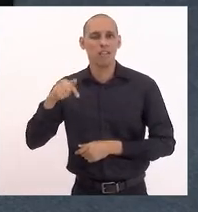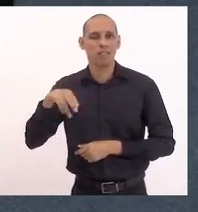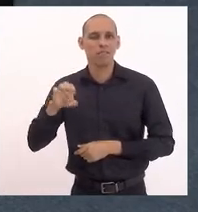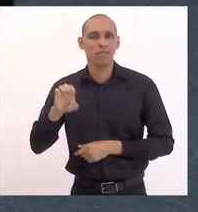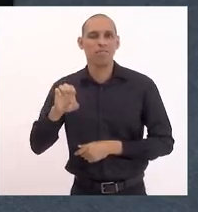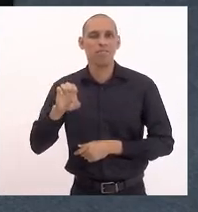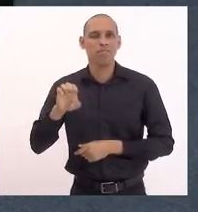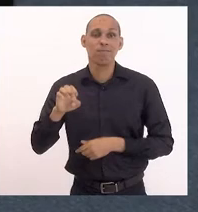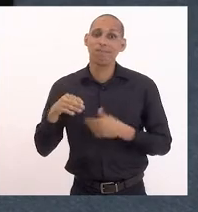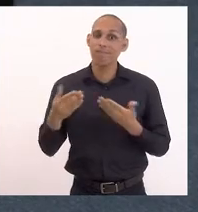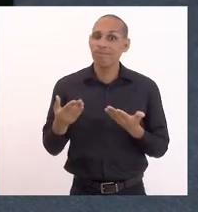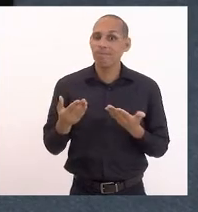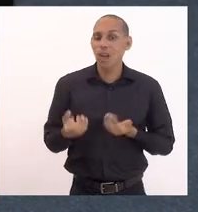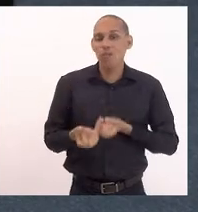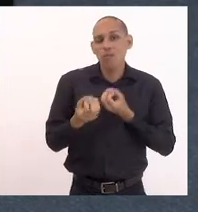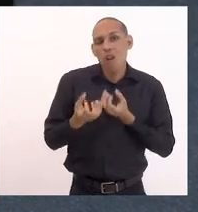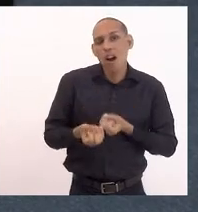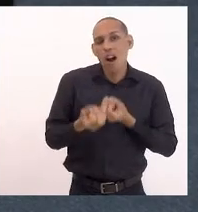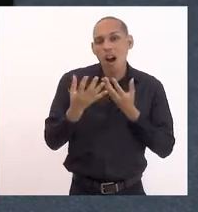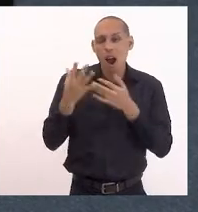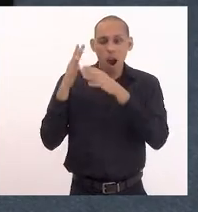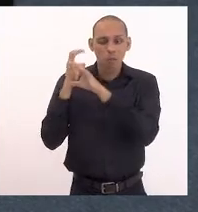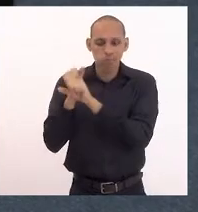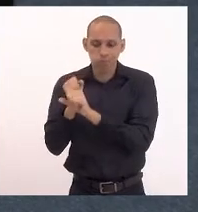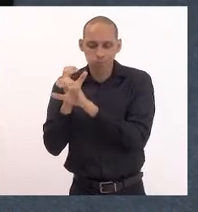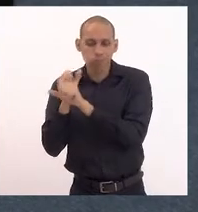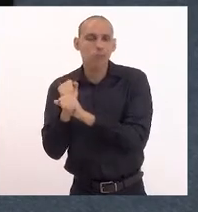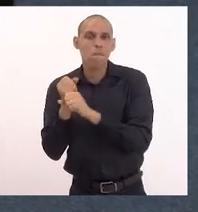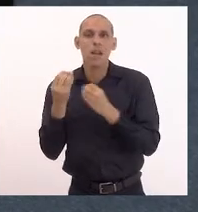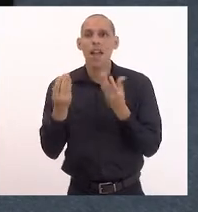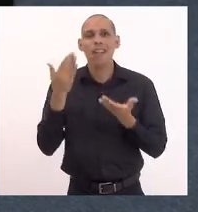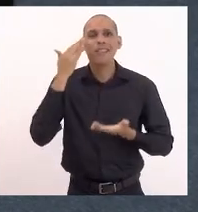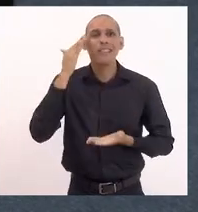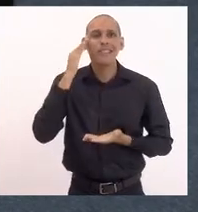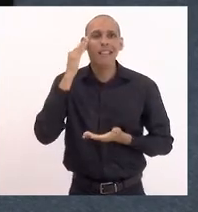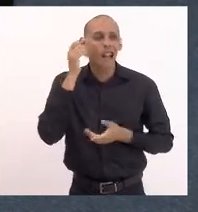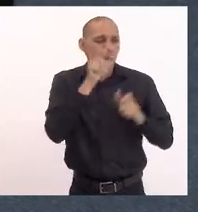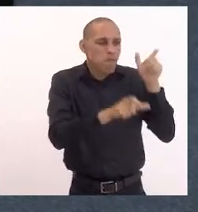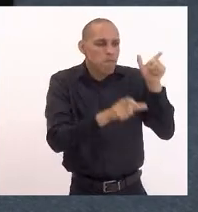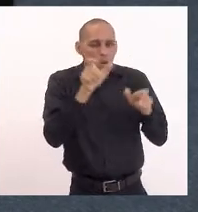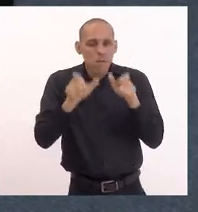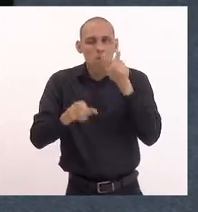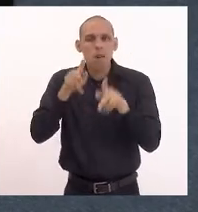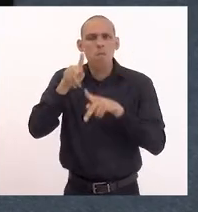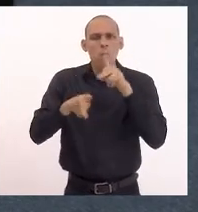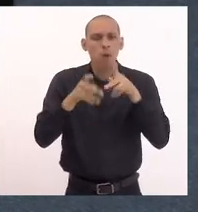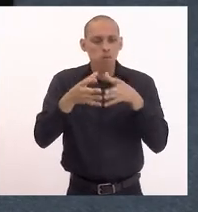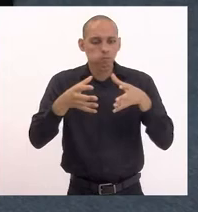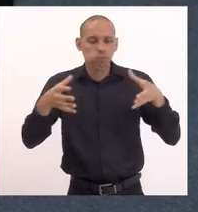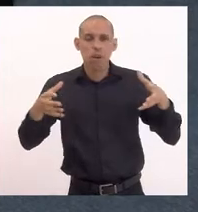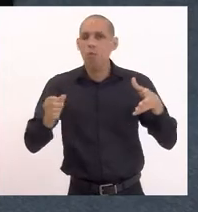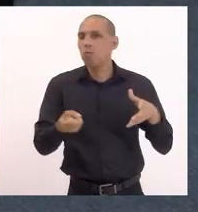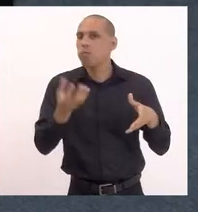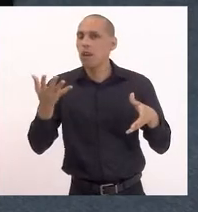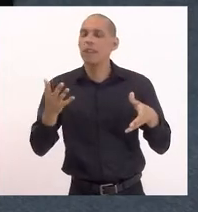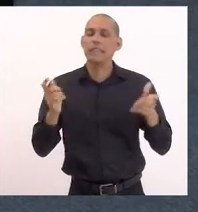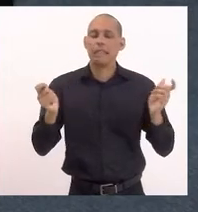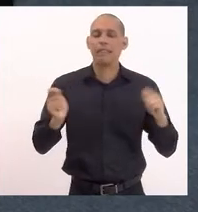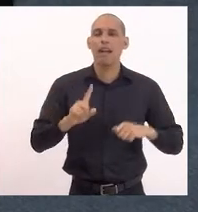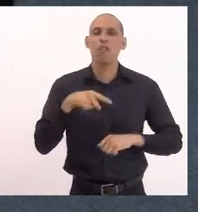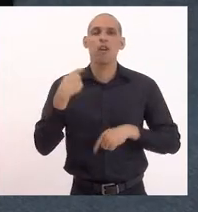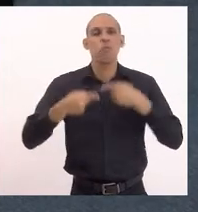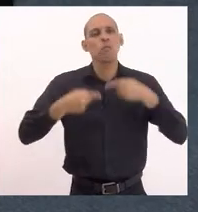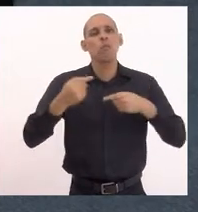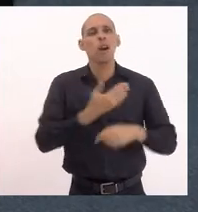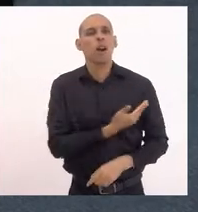levantamento de dados, condensamento desses dados para entender o tamanho dessa população nos levará a produzir mais políticas